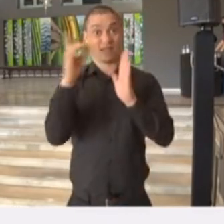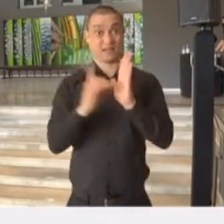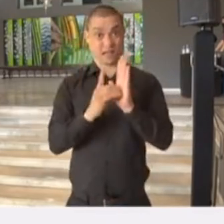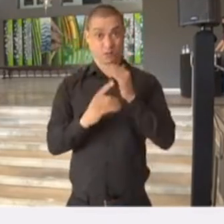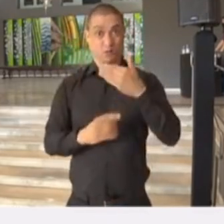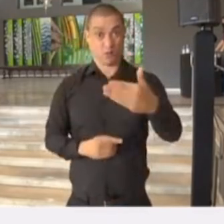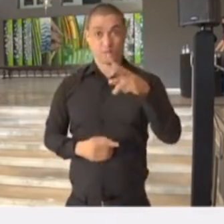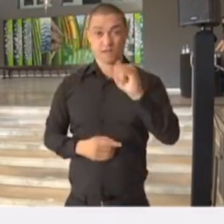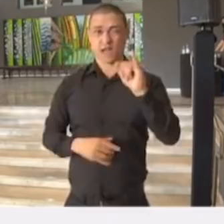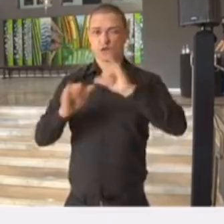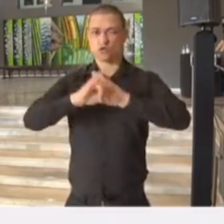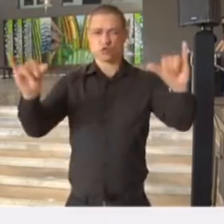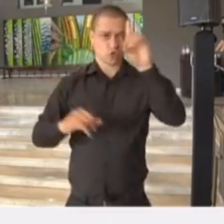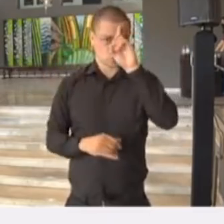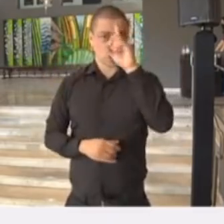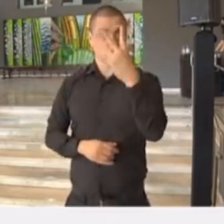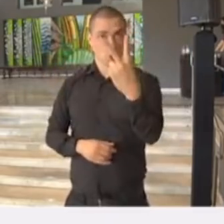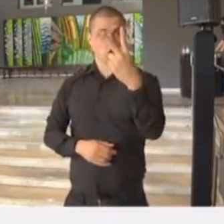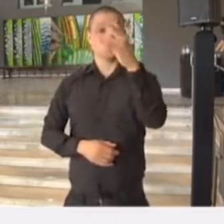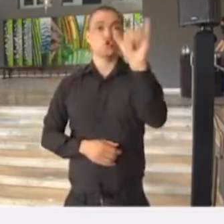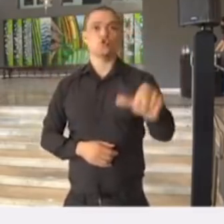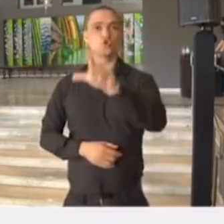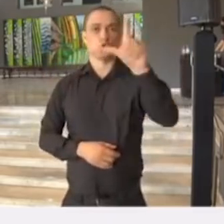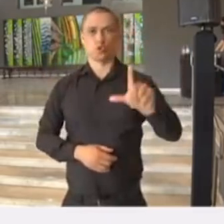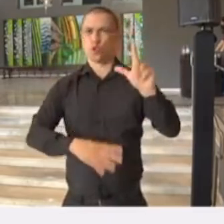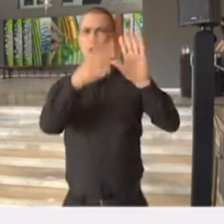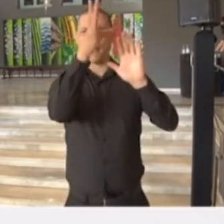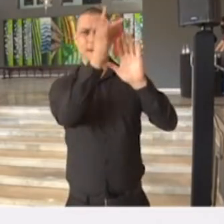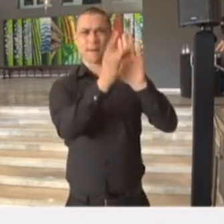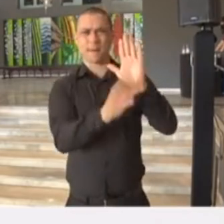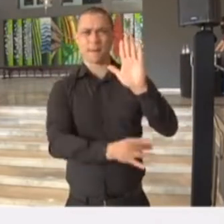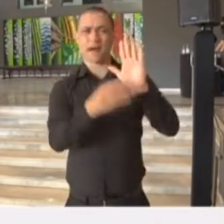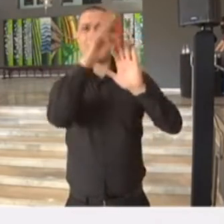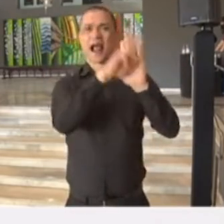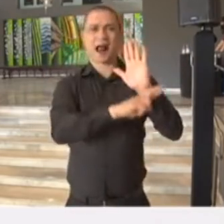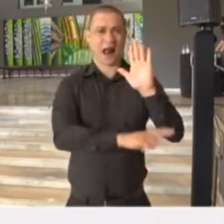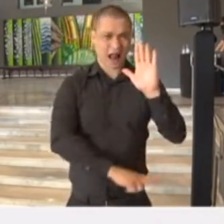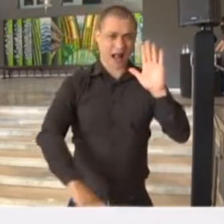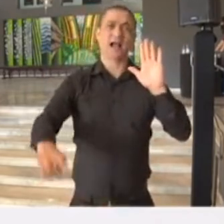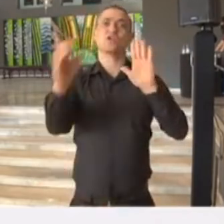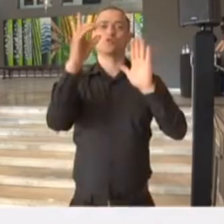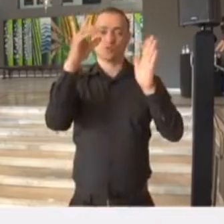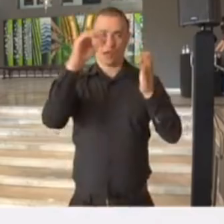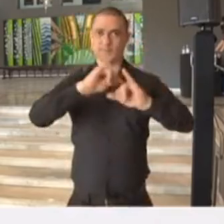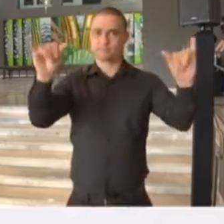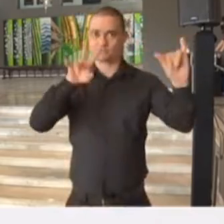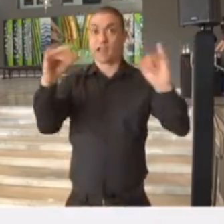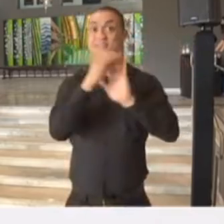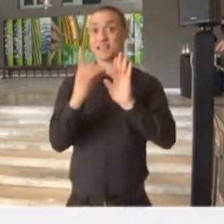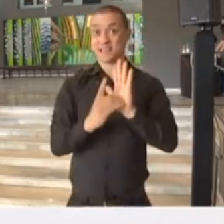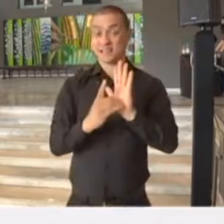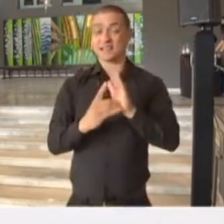que será publicado no dia 12 de julho com todos esses normativos, com todos os detalhamentos necessários, lembrando que,